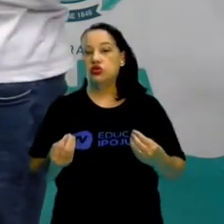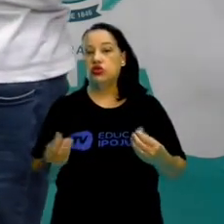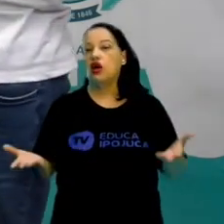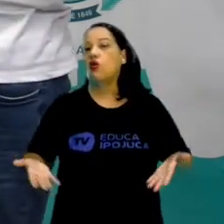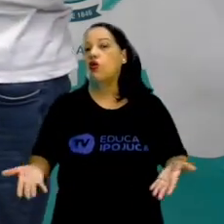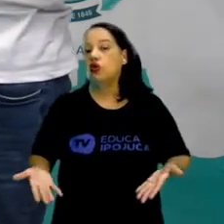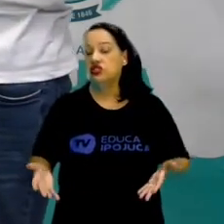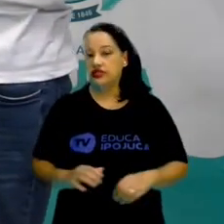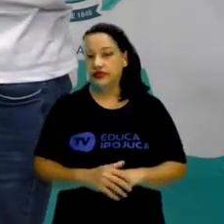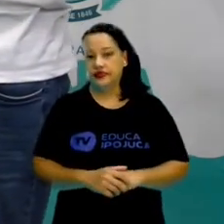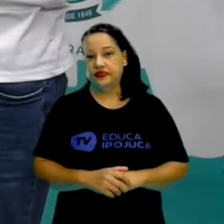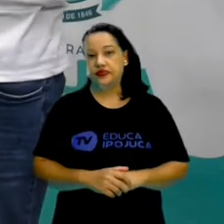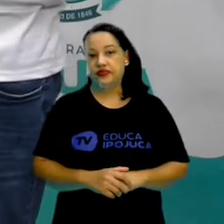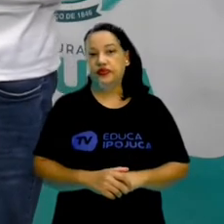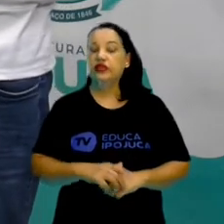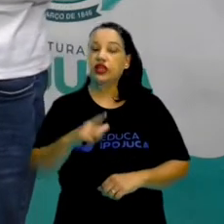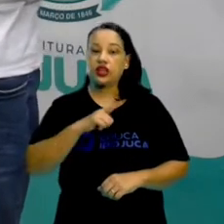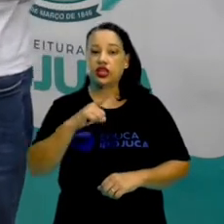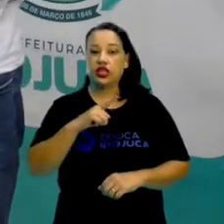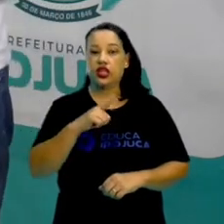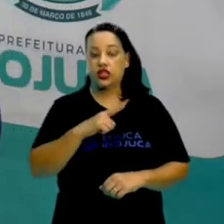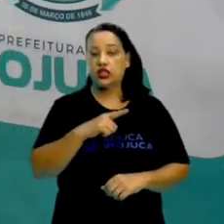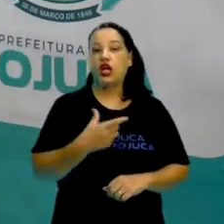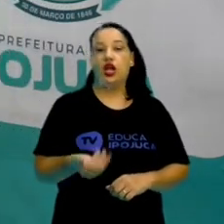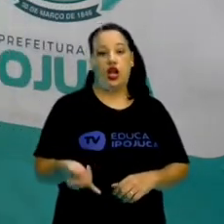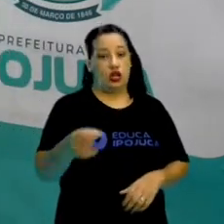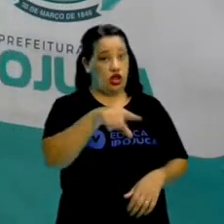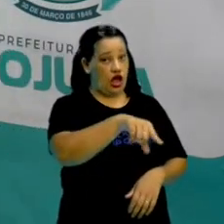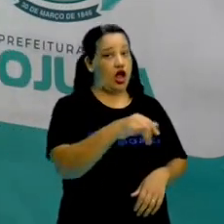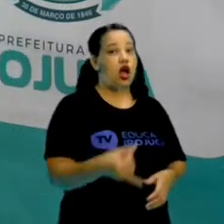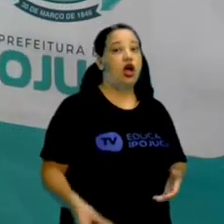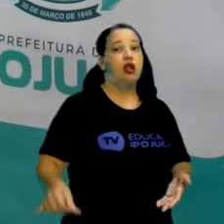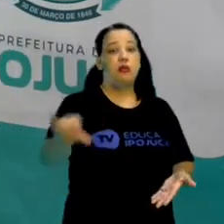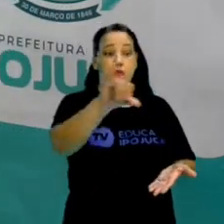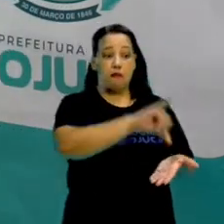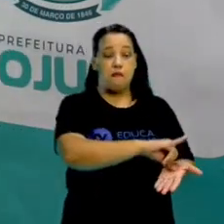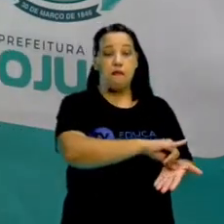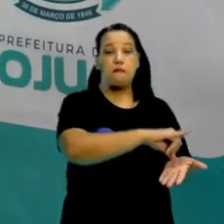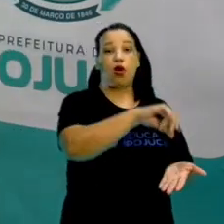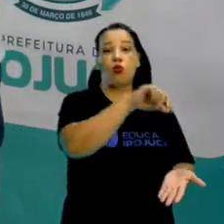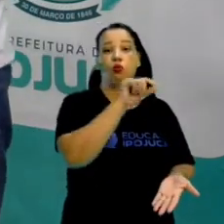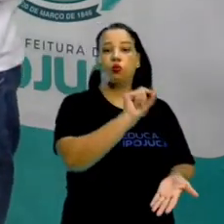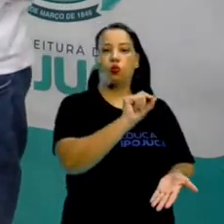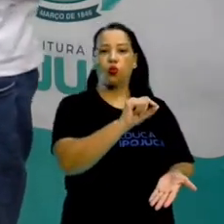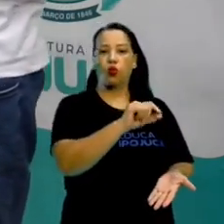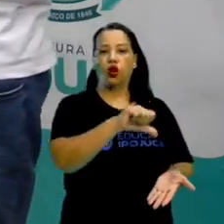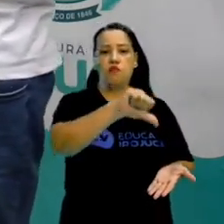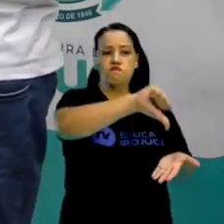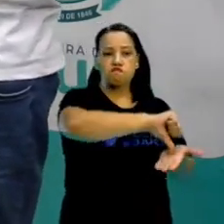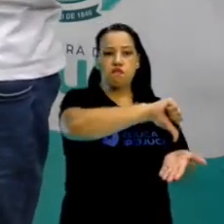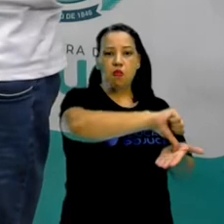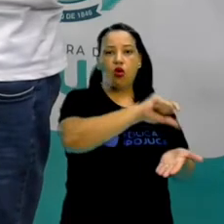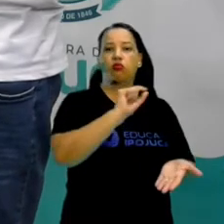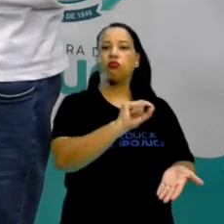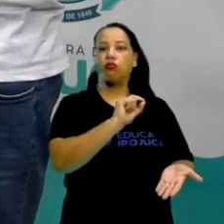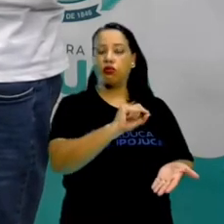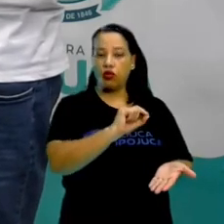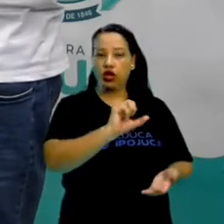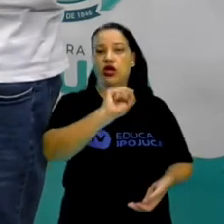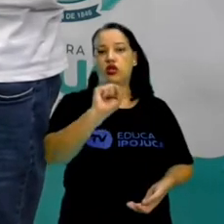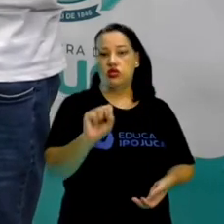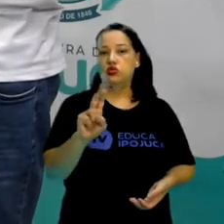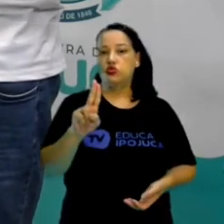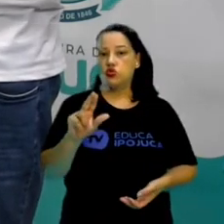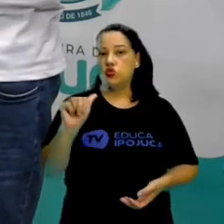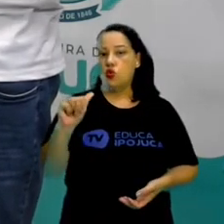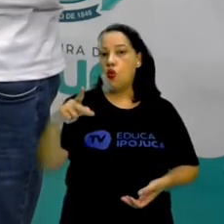Nós temos um dos polos mais importantes de indústria e de comércio que é o polo de swap, tá